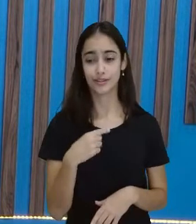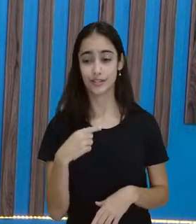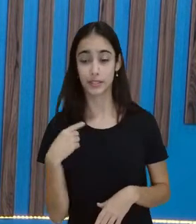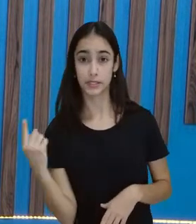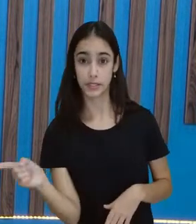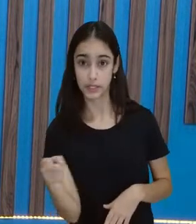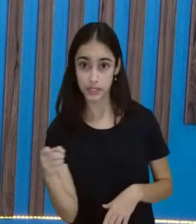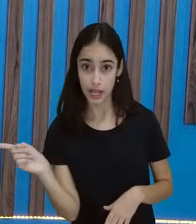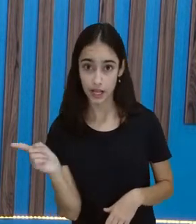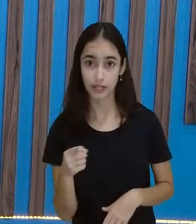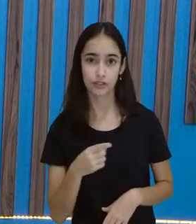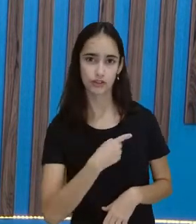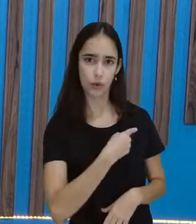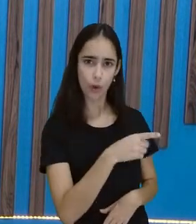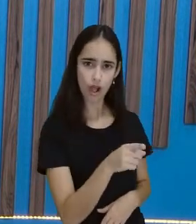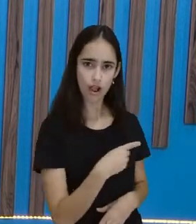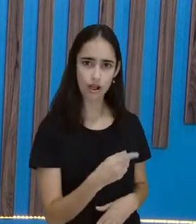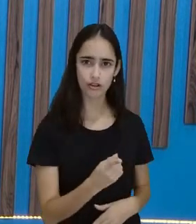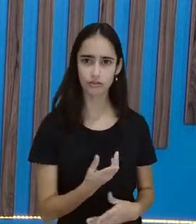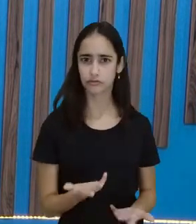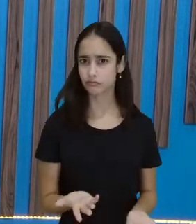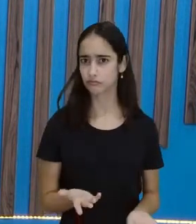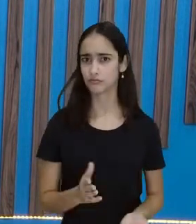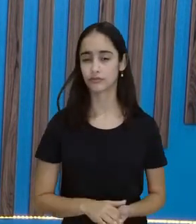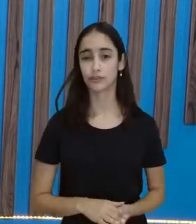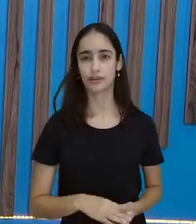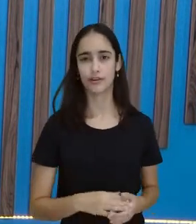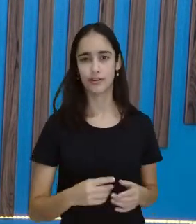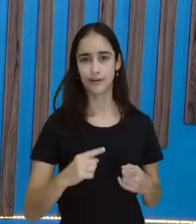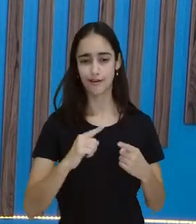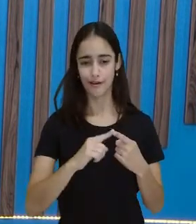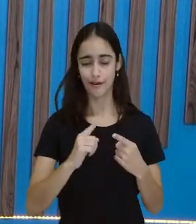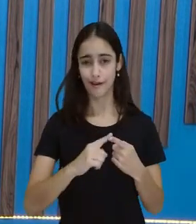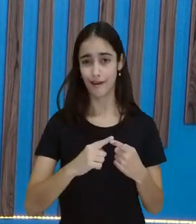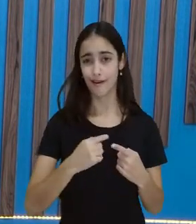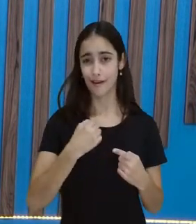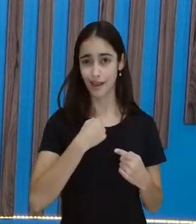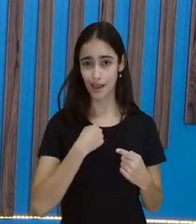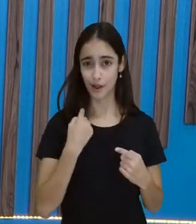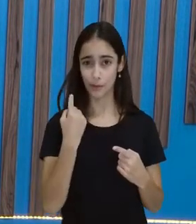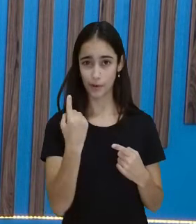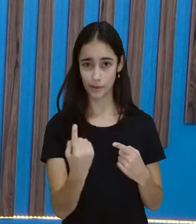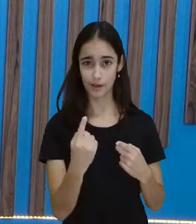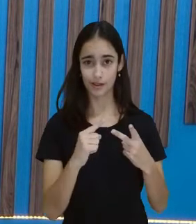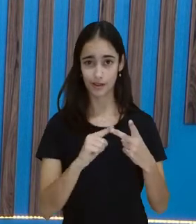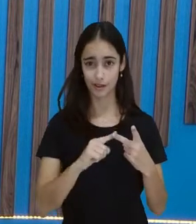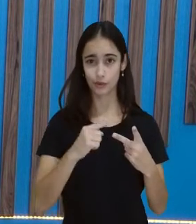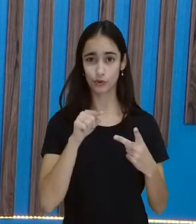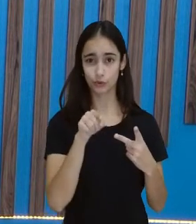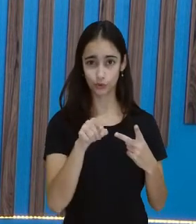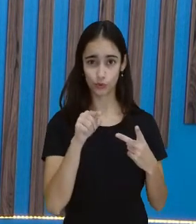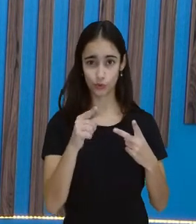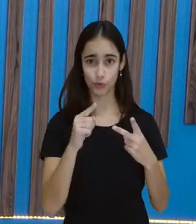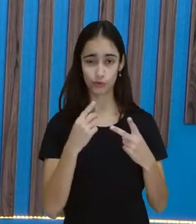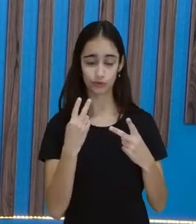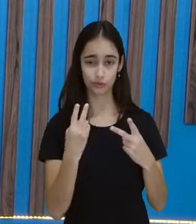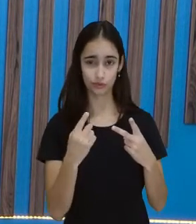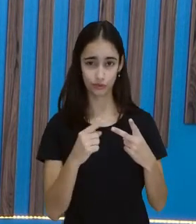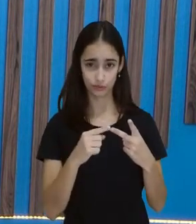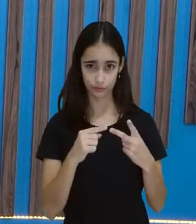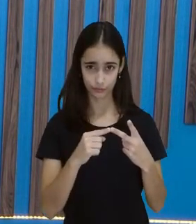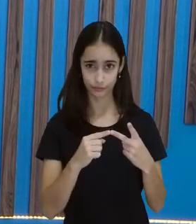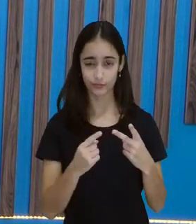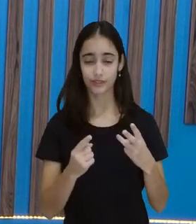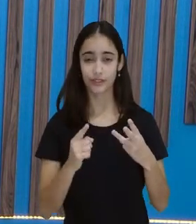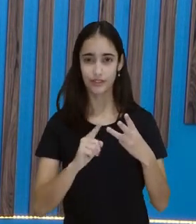Tu é a segunda pessoa. Ele ou ela é a terceira pessoa. É de quem se fala,